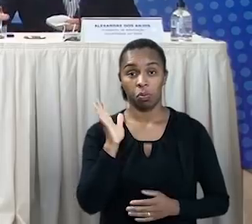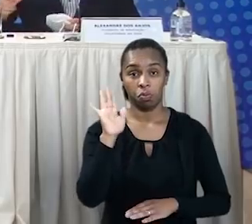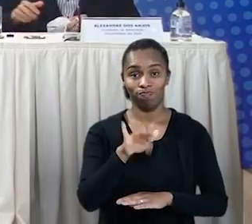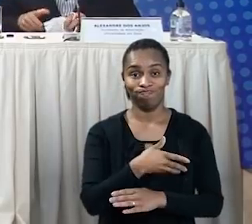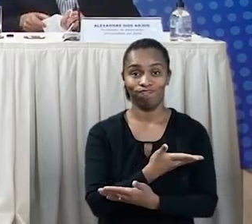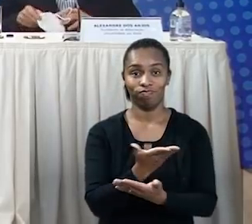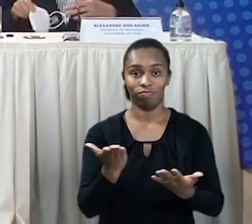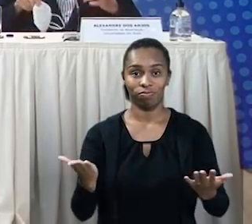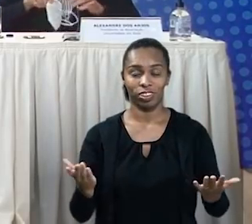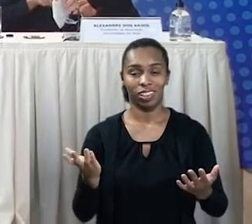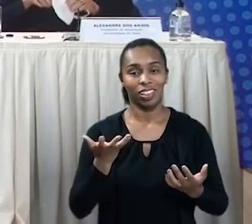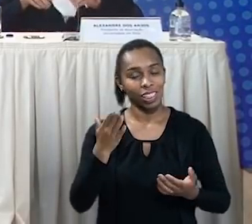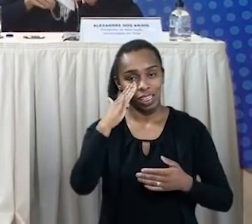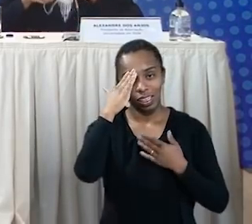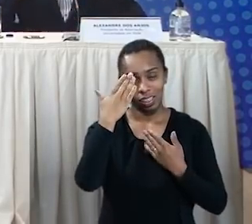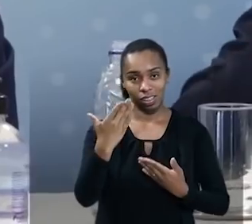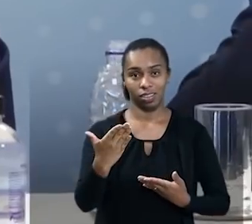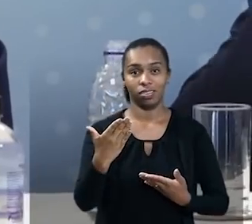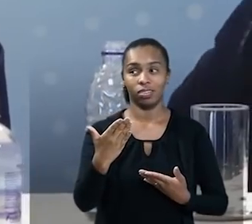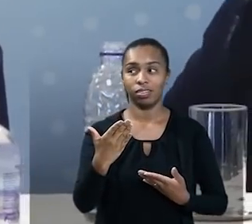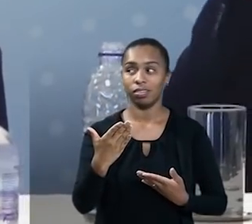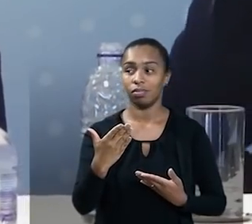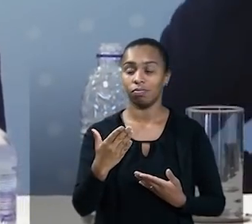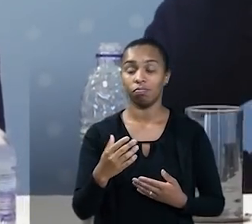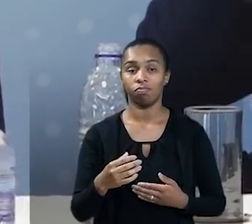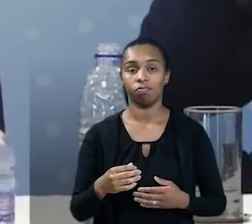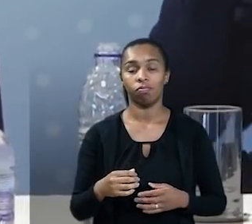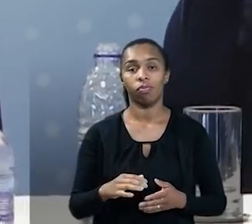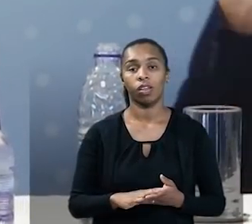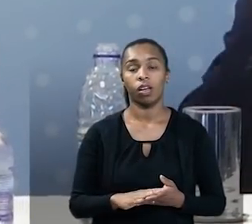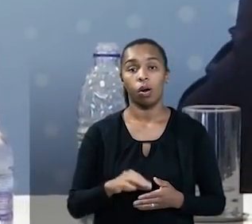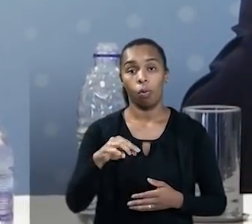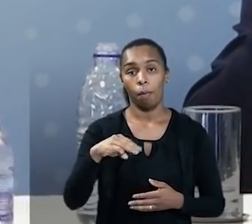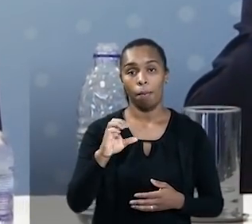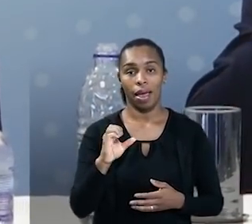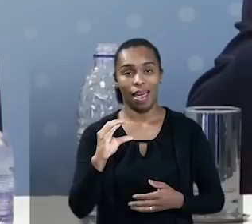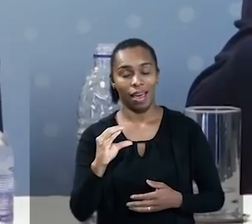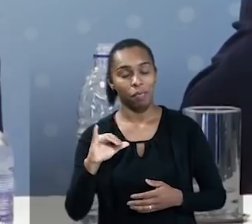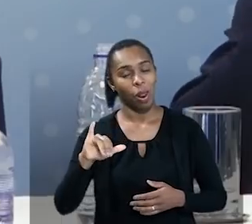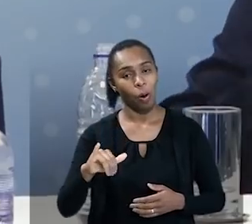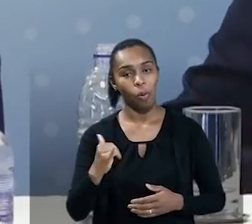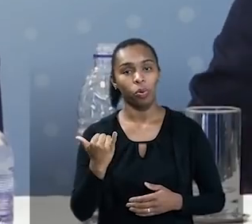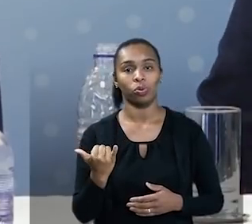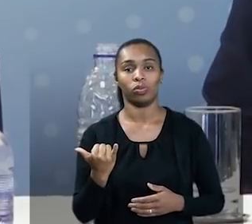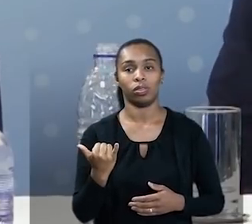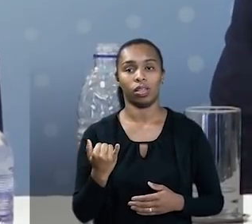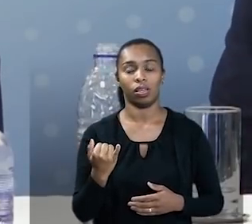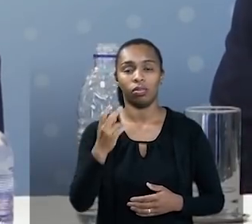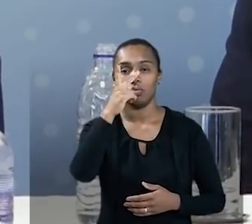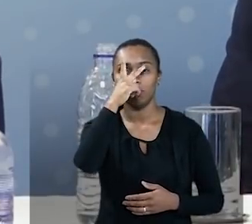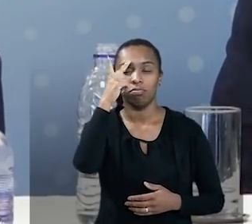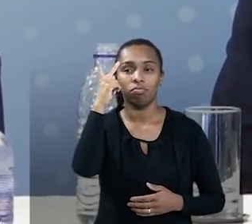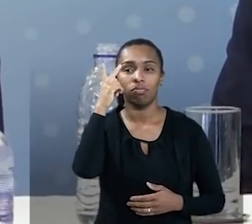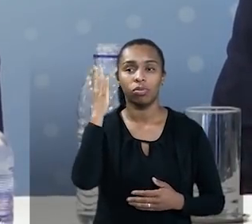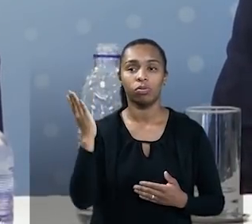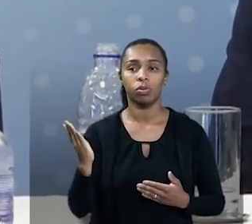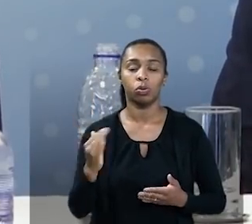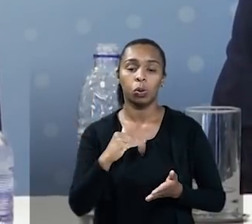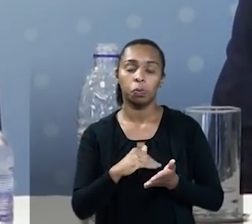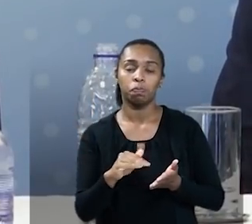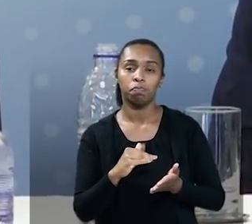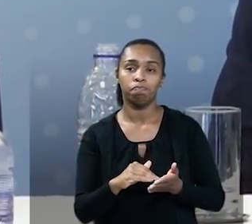Boa tarde a todos. Eu quero agradecer ao Ministério da Educação pela oportunidade, na